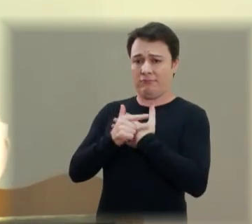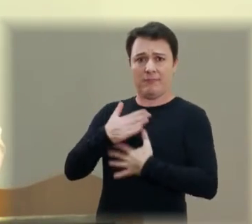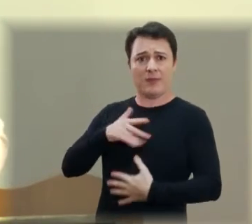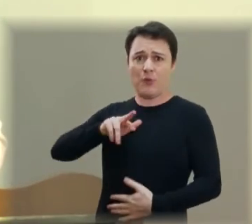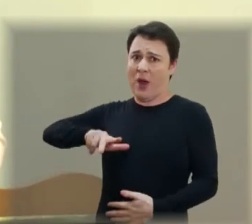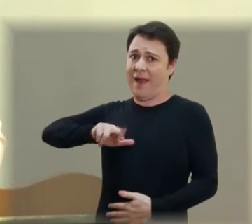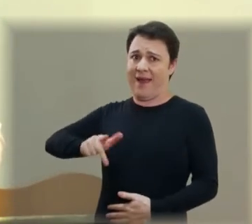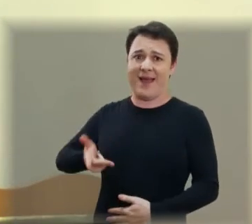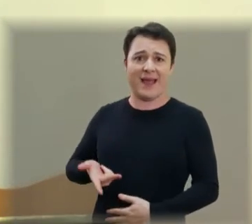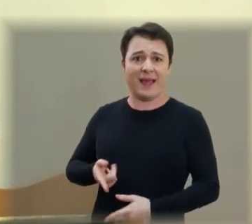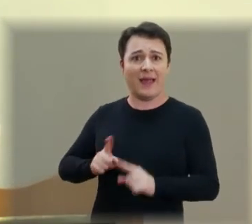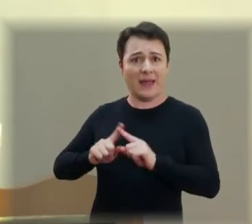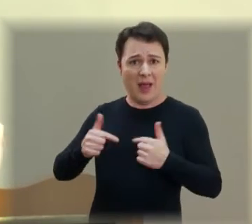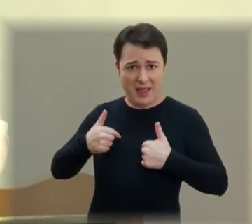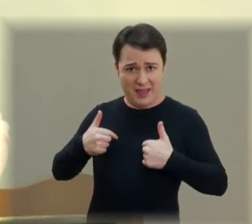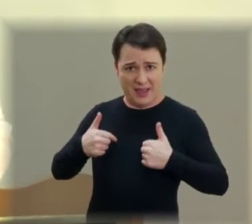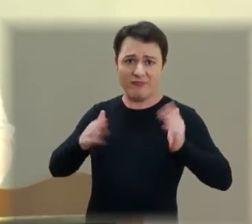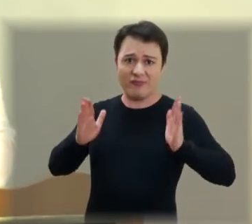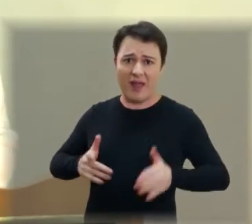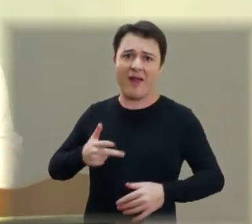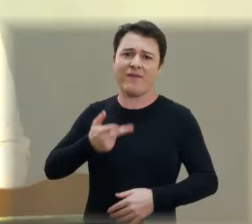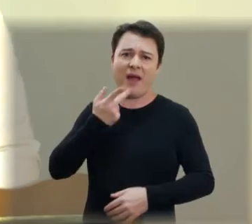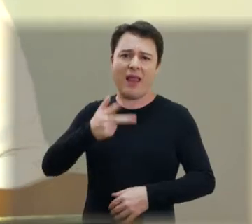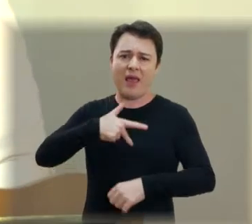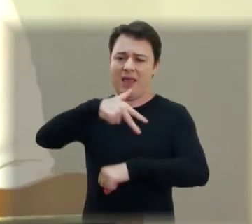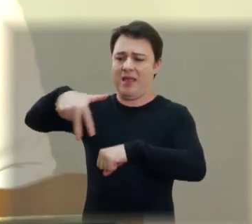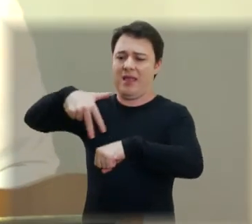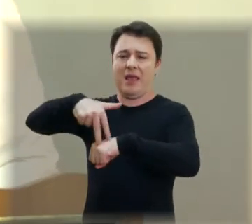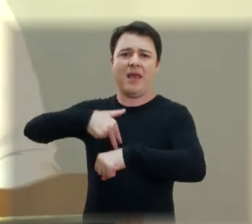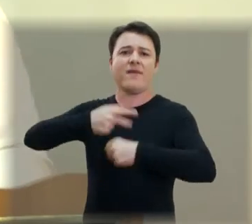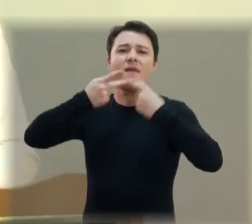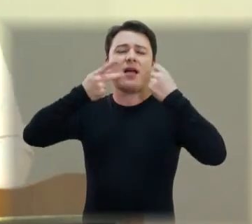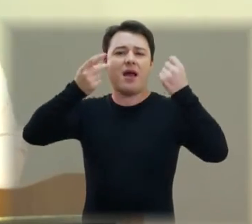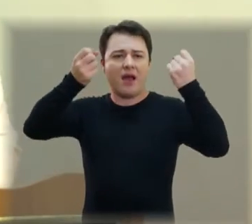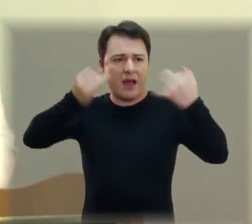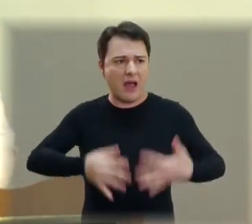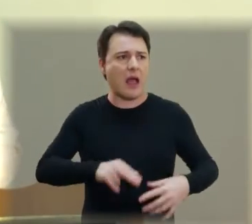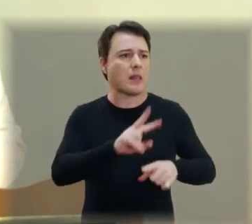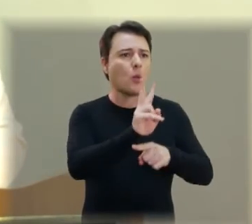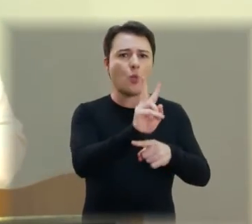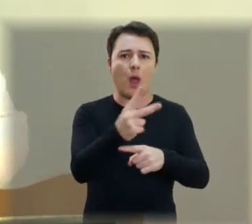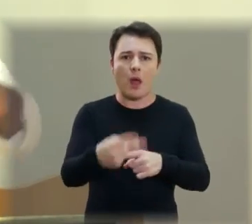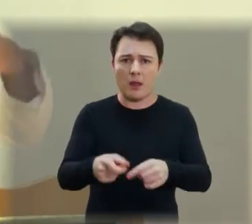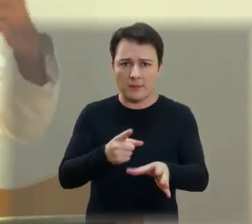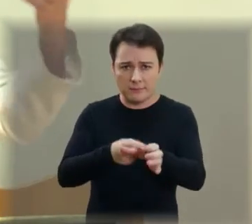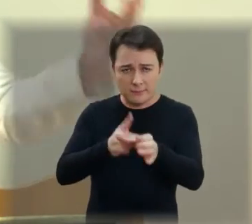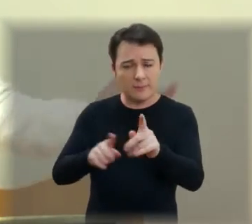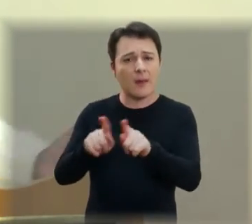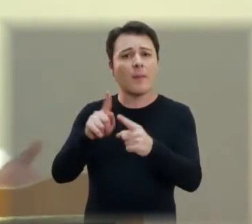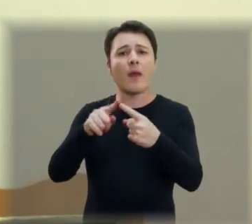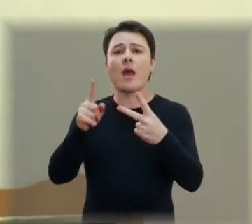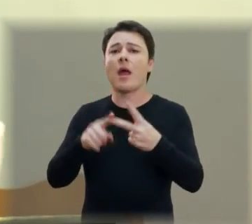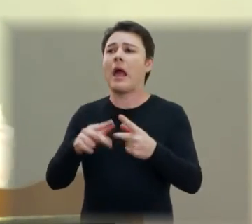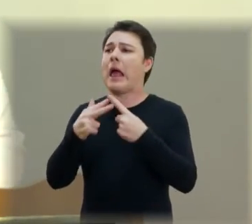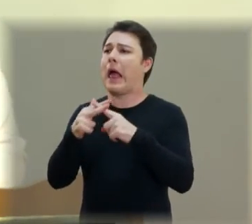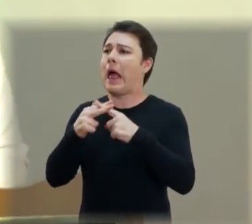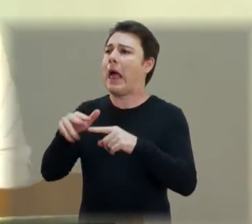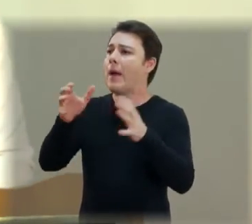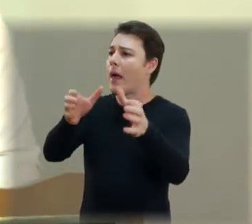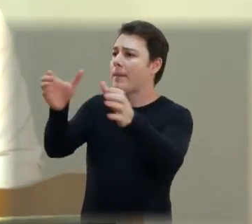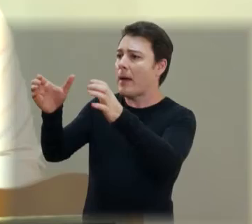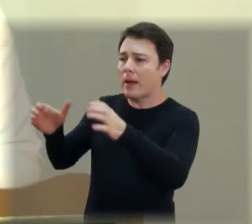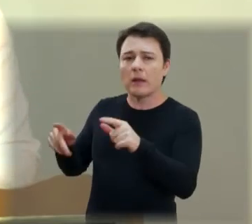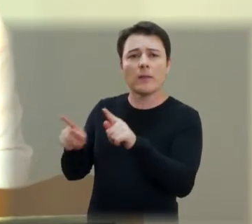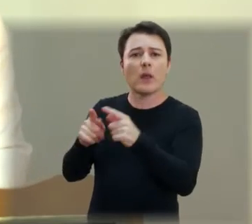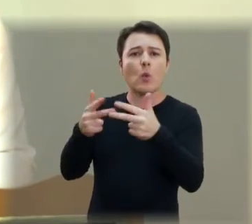Então, eu que muitas vezes trouxe aqui, sim, problemas de zeladoria da cidade, problemas de manutenção dos bairros, dos